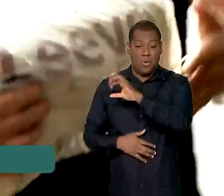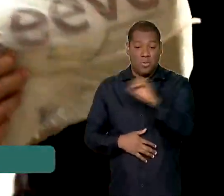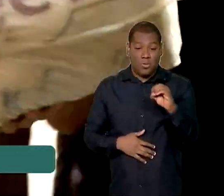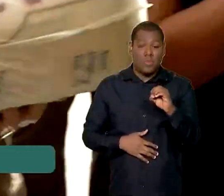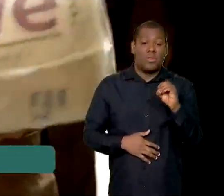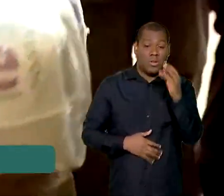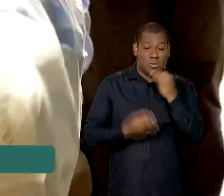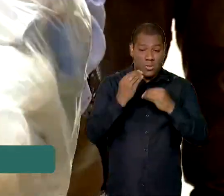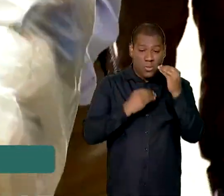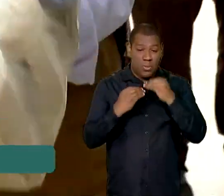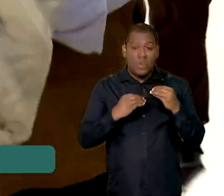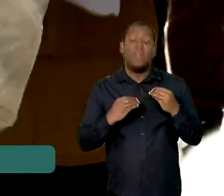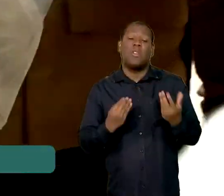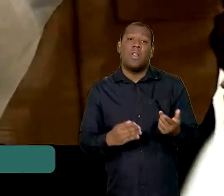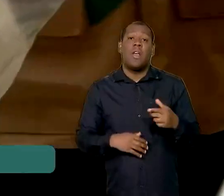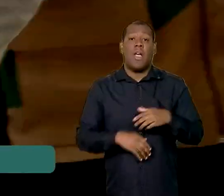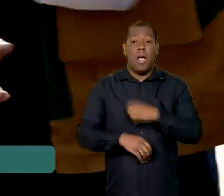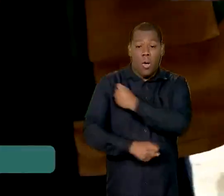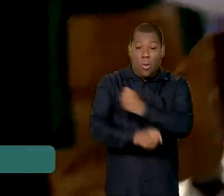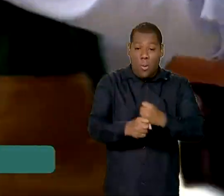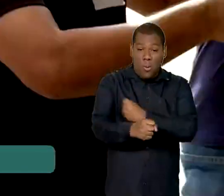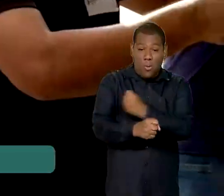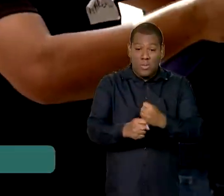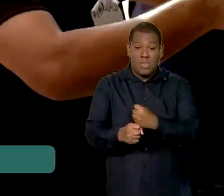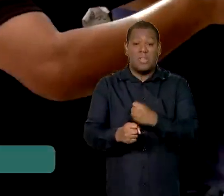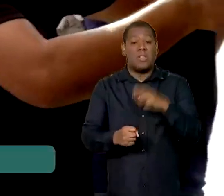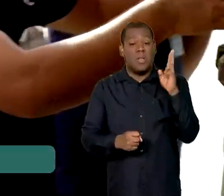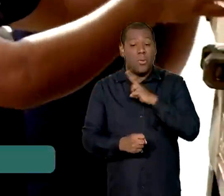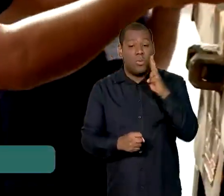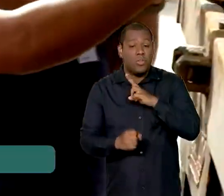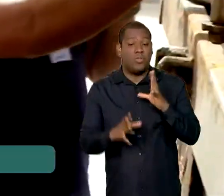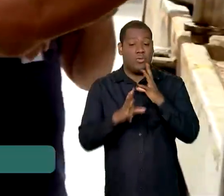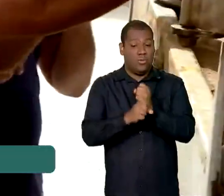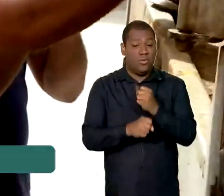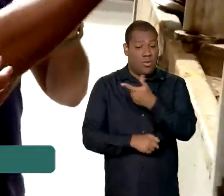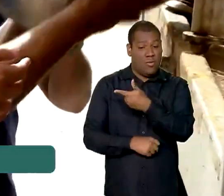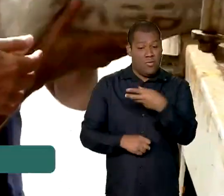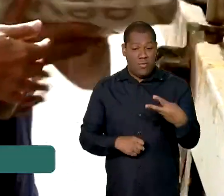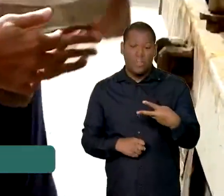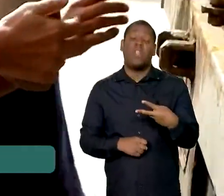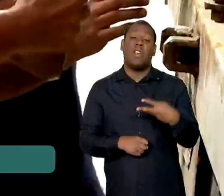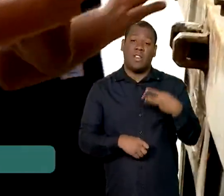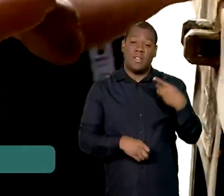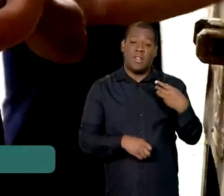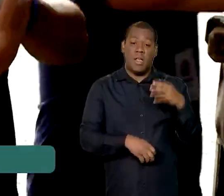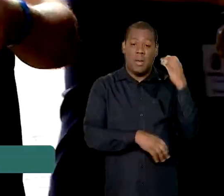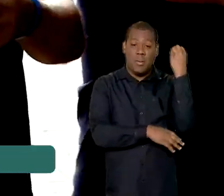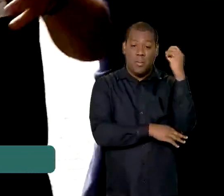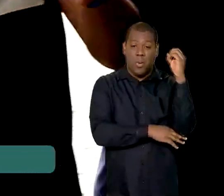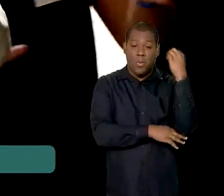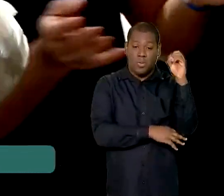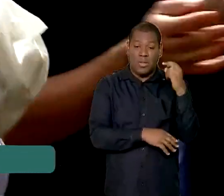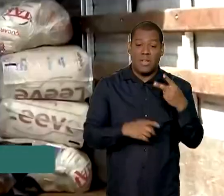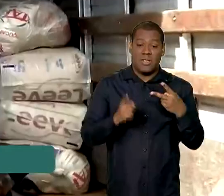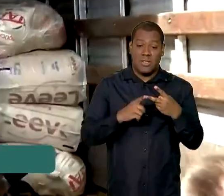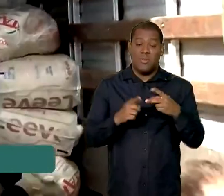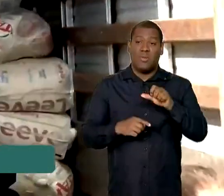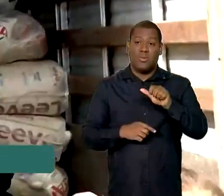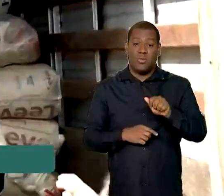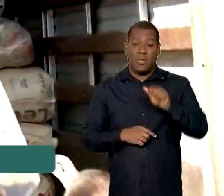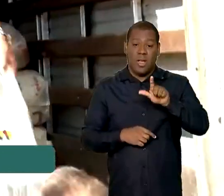23 cozinhas emergenciais que estão fornecendo comida em Porto Alegre, Alvorada e Viamão.